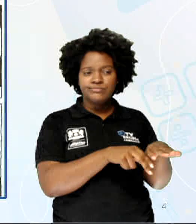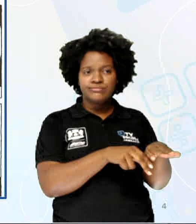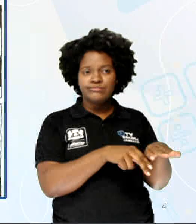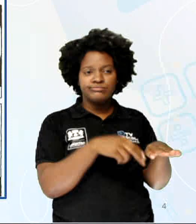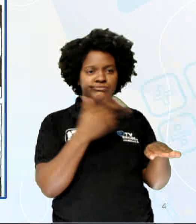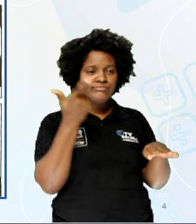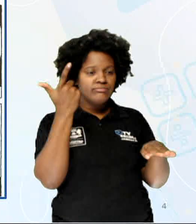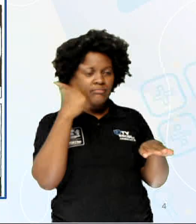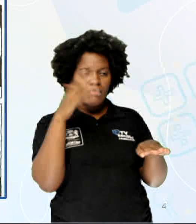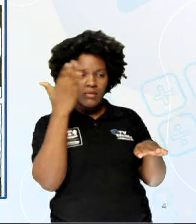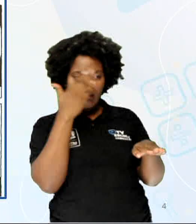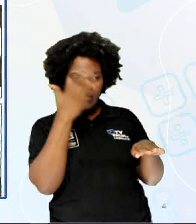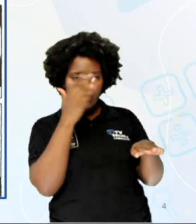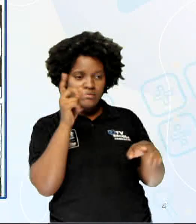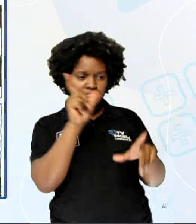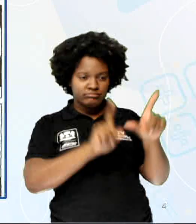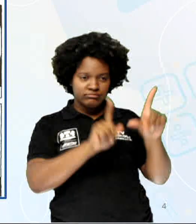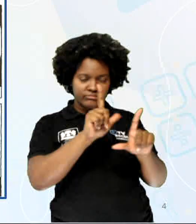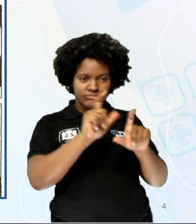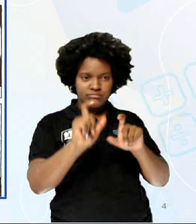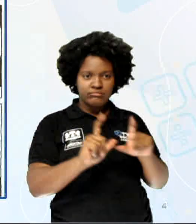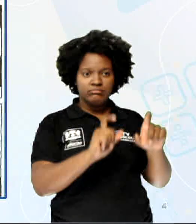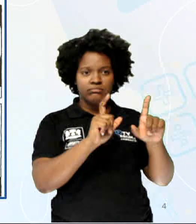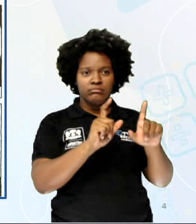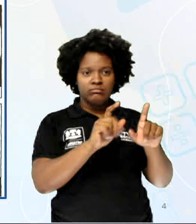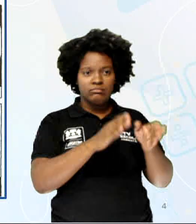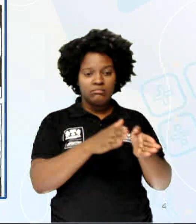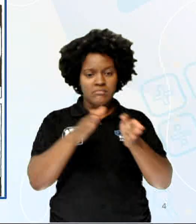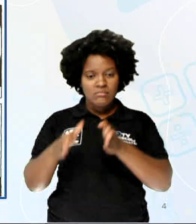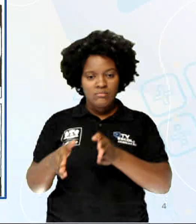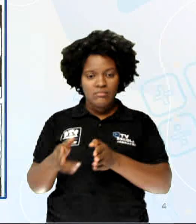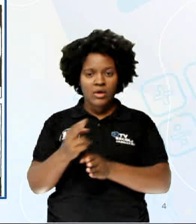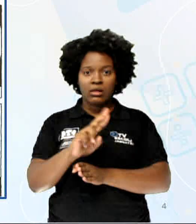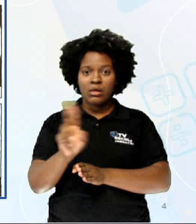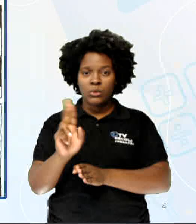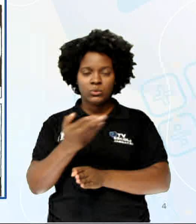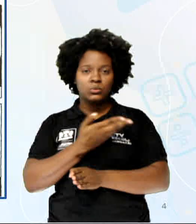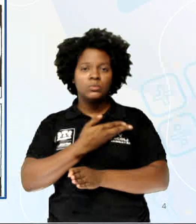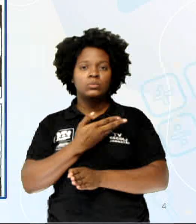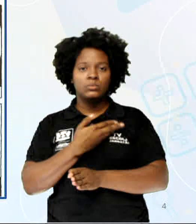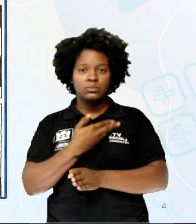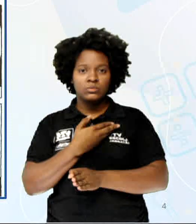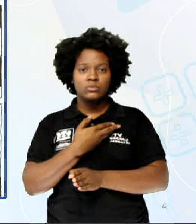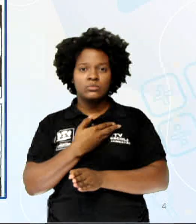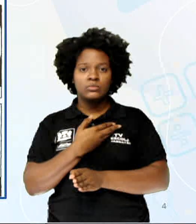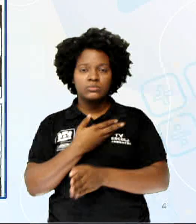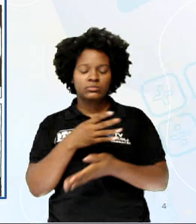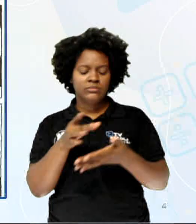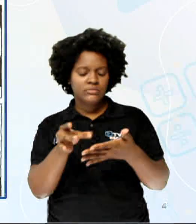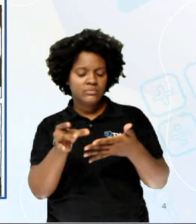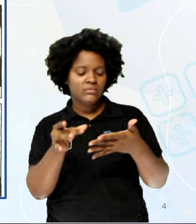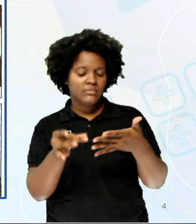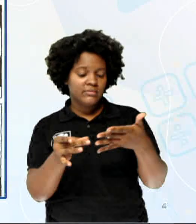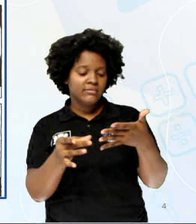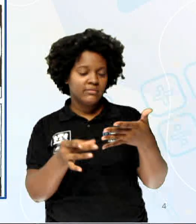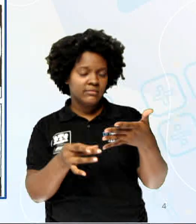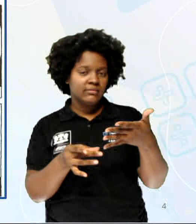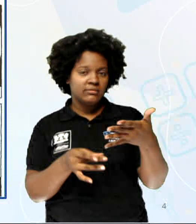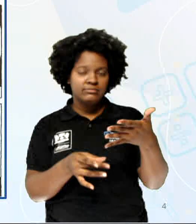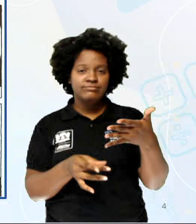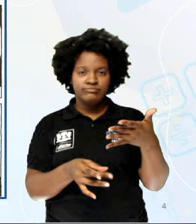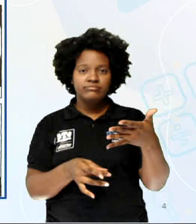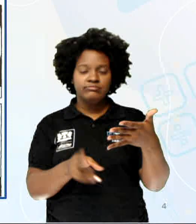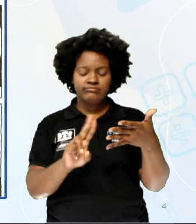foto. Da esquerda para a direita, vai vir o nome das amigas dela. Gonais, Machil, Marim,